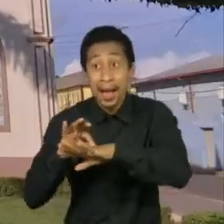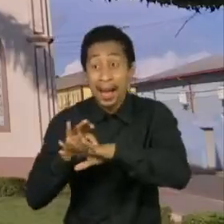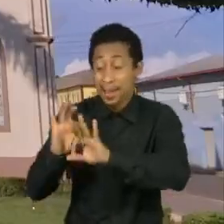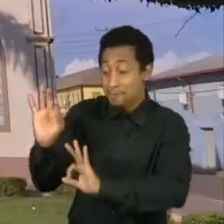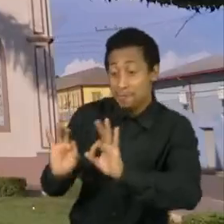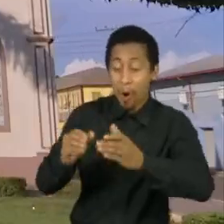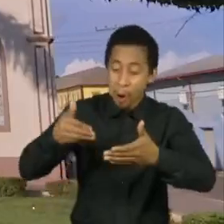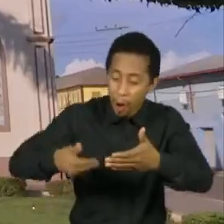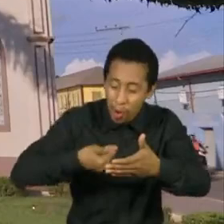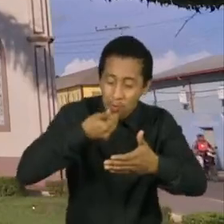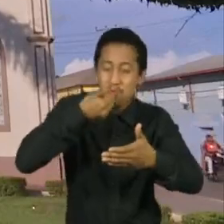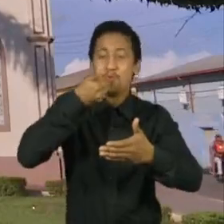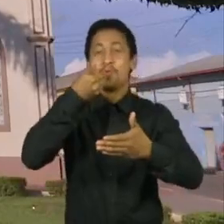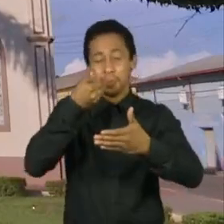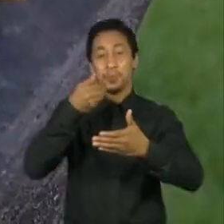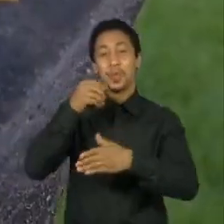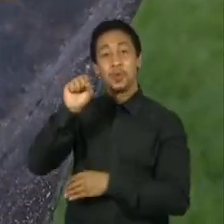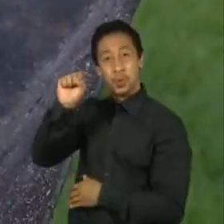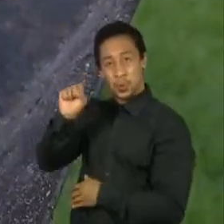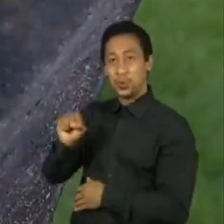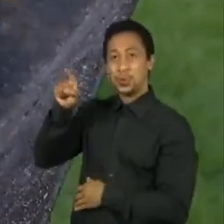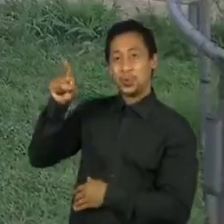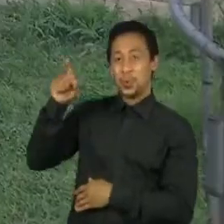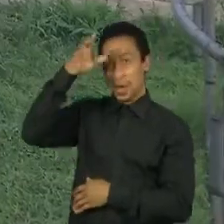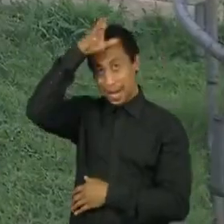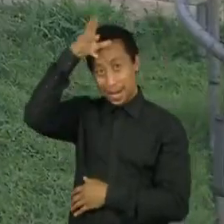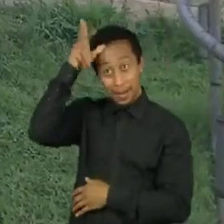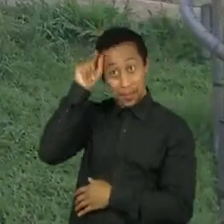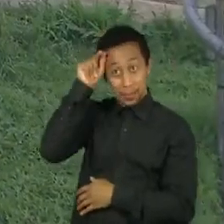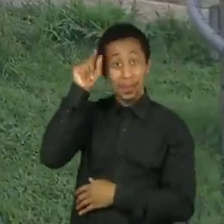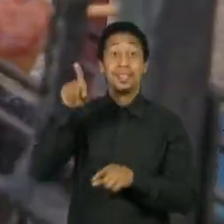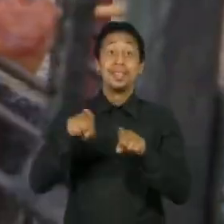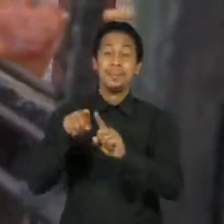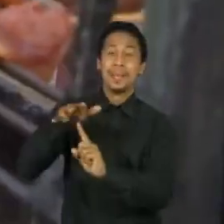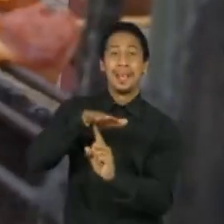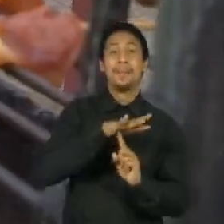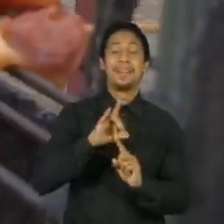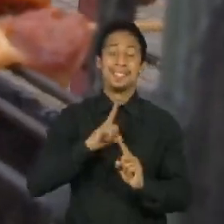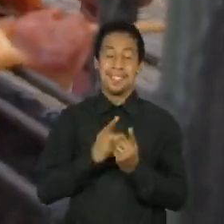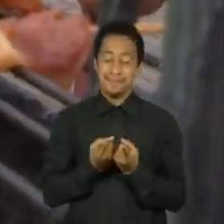paladar em Lábrea, no sul do Amazonas. Tem espetinho na praça.